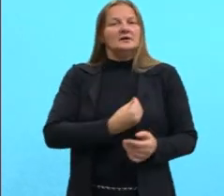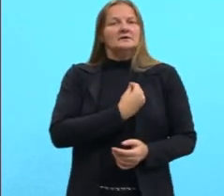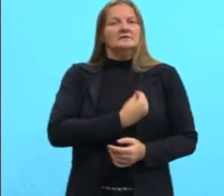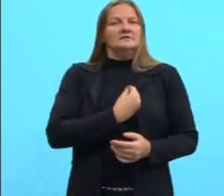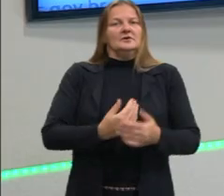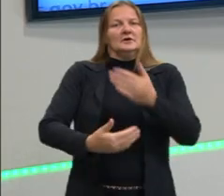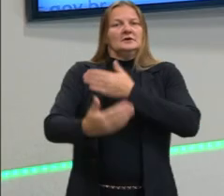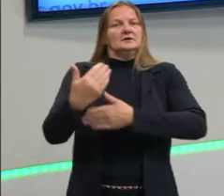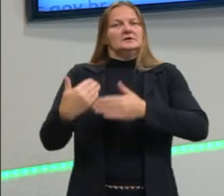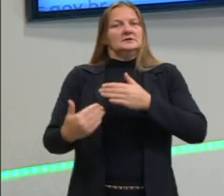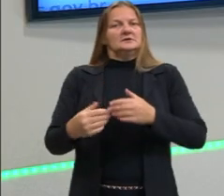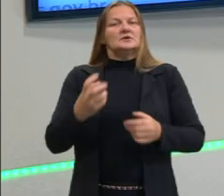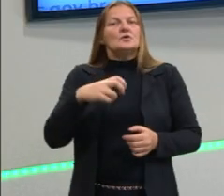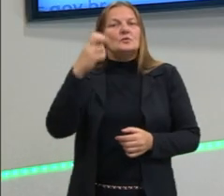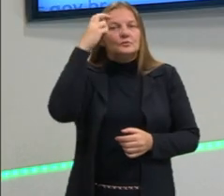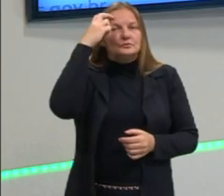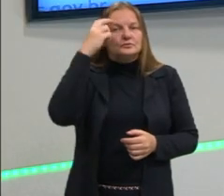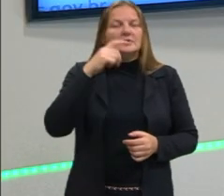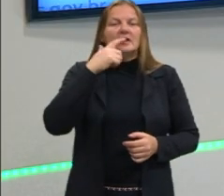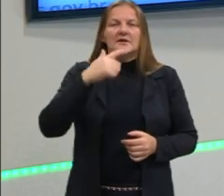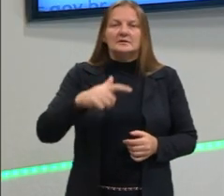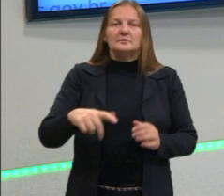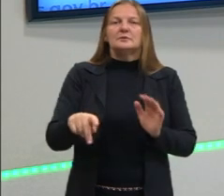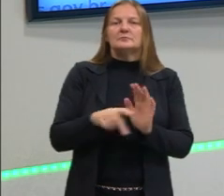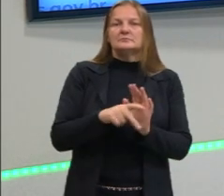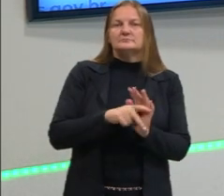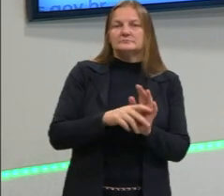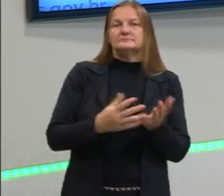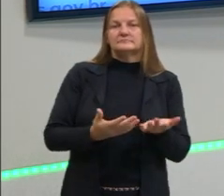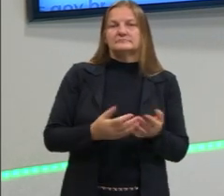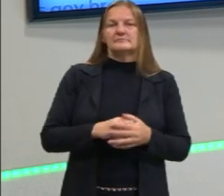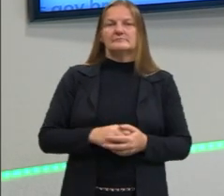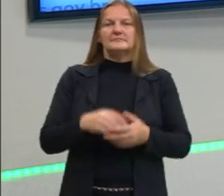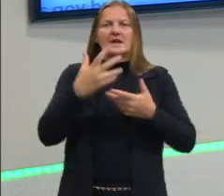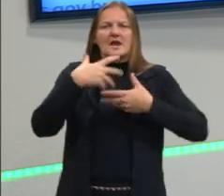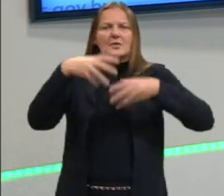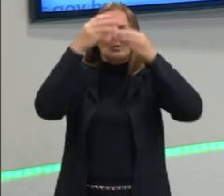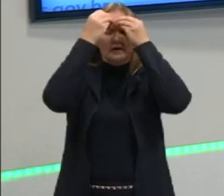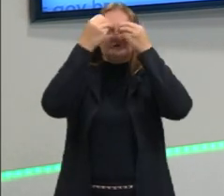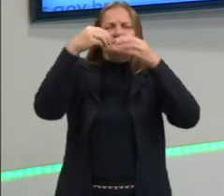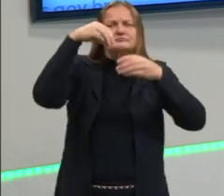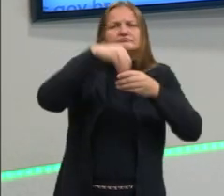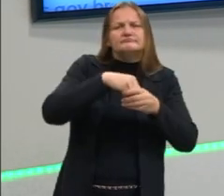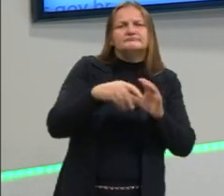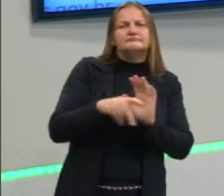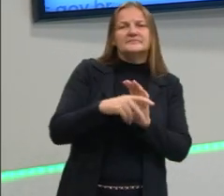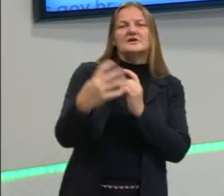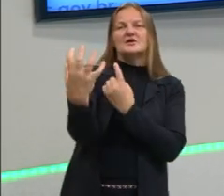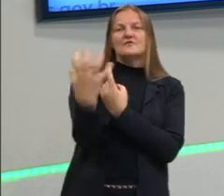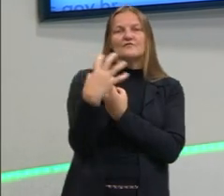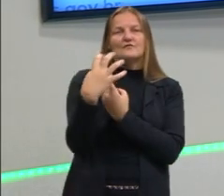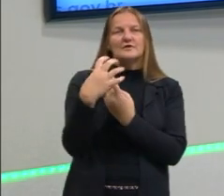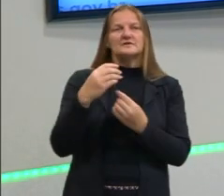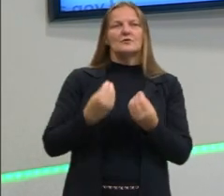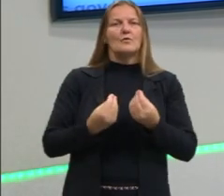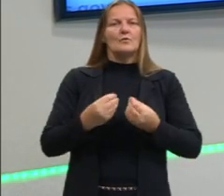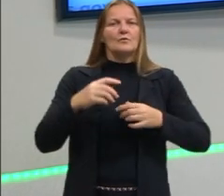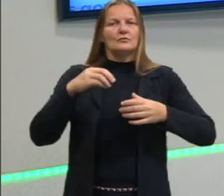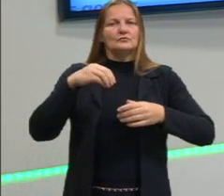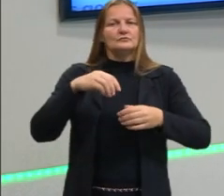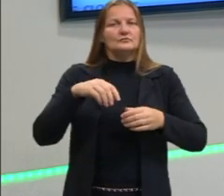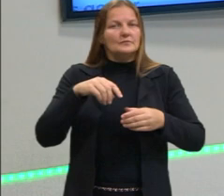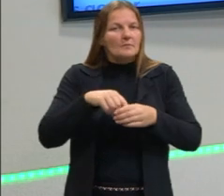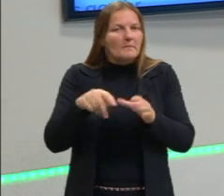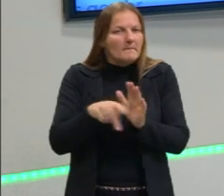que possuíam a sua cultura e que possuíam a sua linguagem e que também vão influenciar o idioma